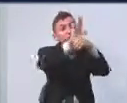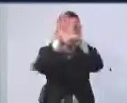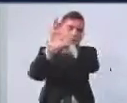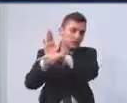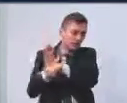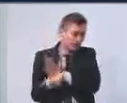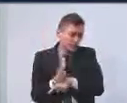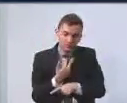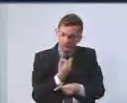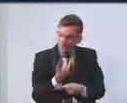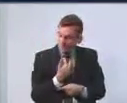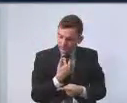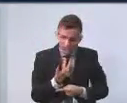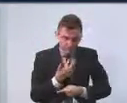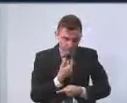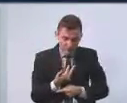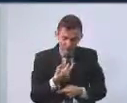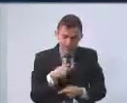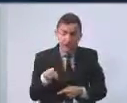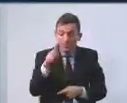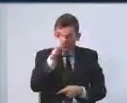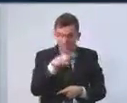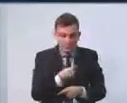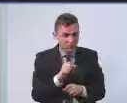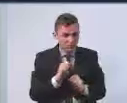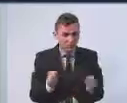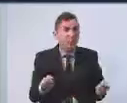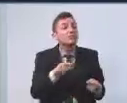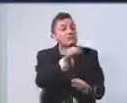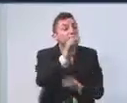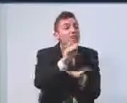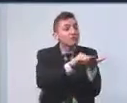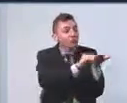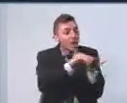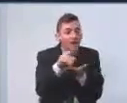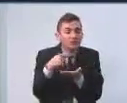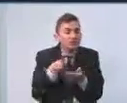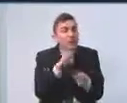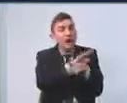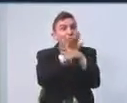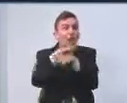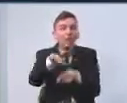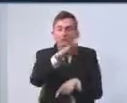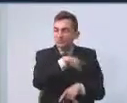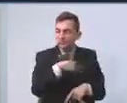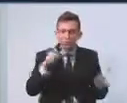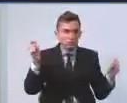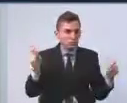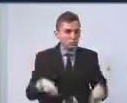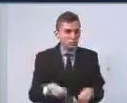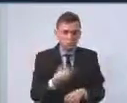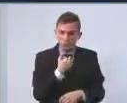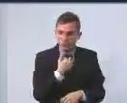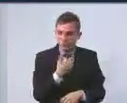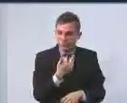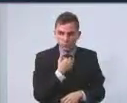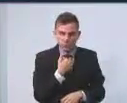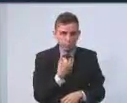todas as necessidades, a todos os anseios das pessoas que precisam do nosso atendimento. Não é capaz. Nós